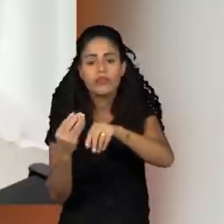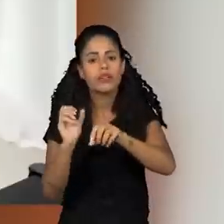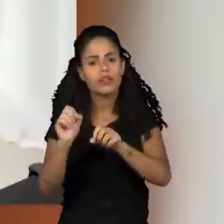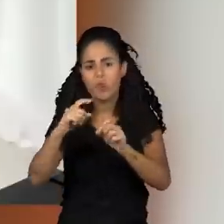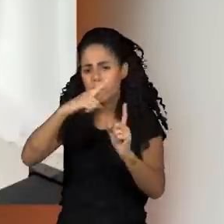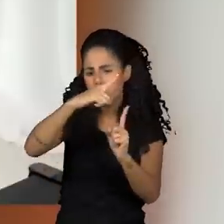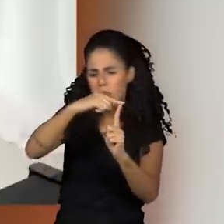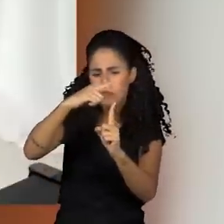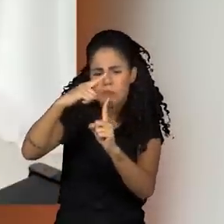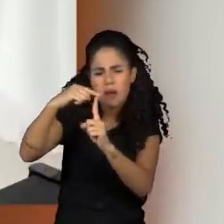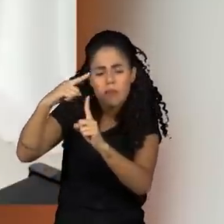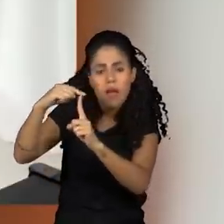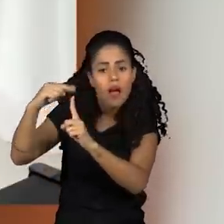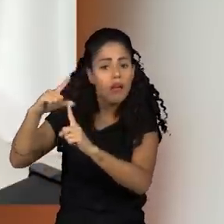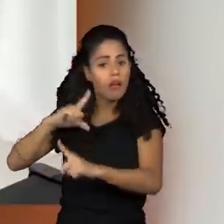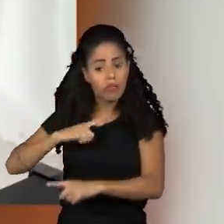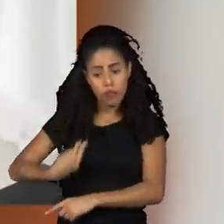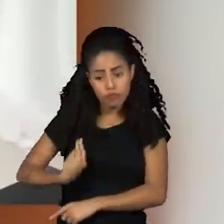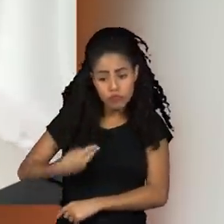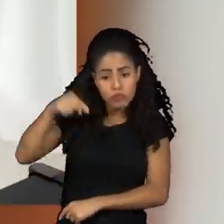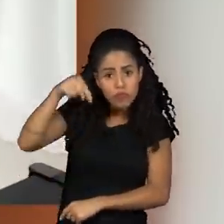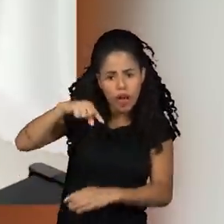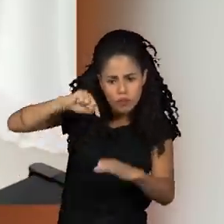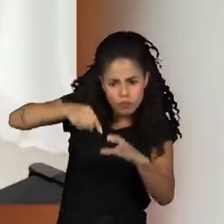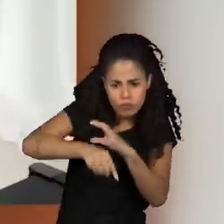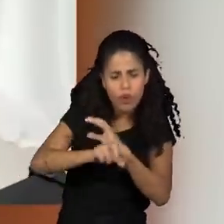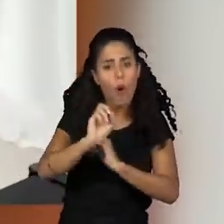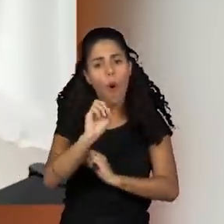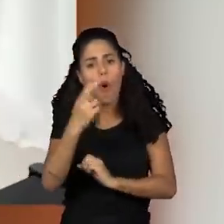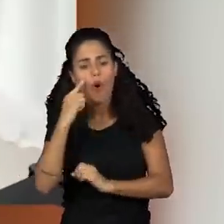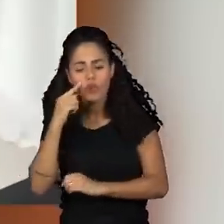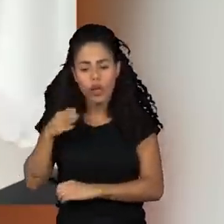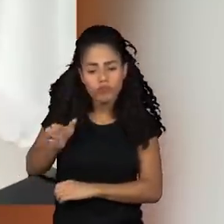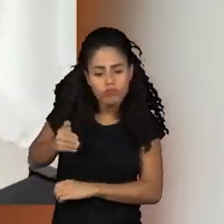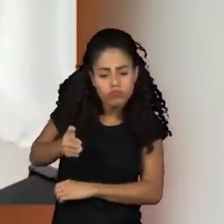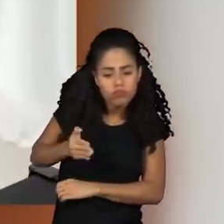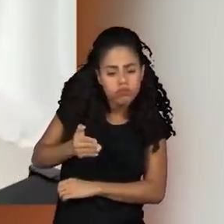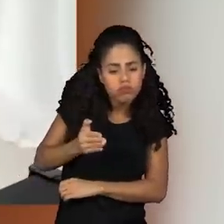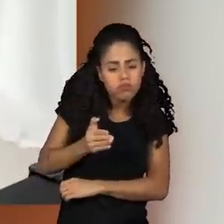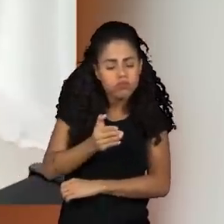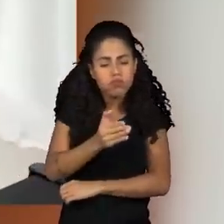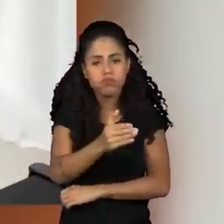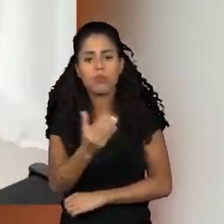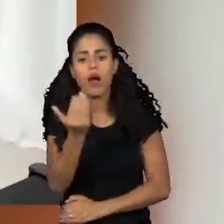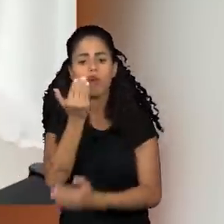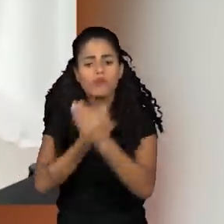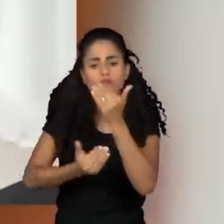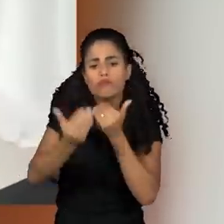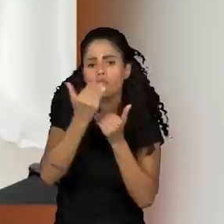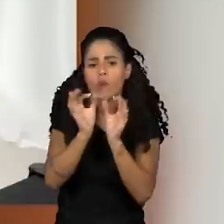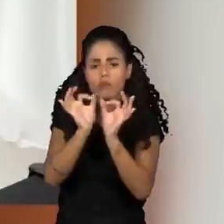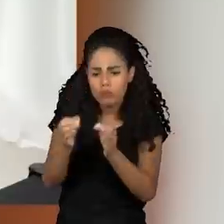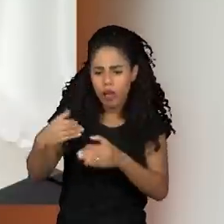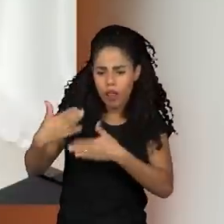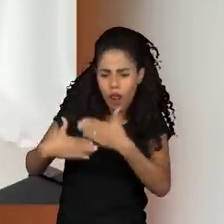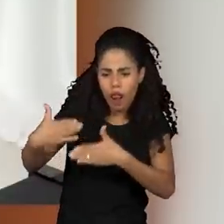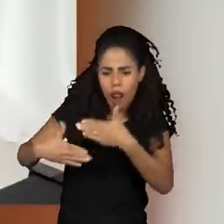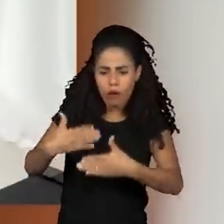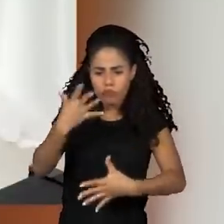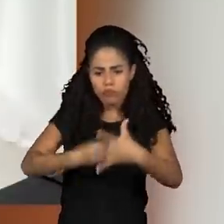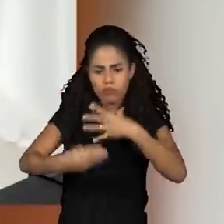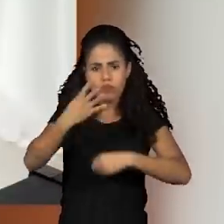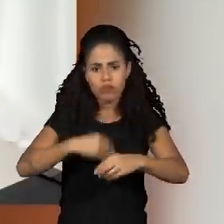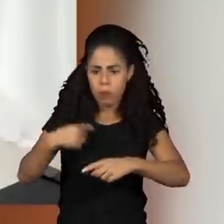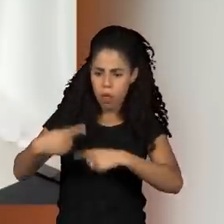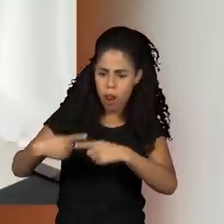diversas espécies moram lá, outras que estão viajando, estão de passagem, usam o ambiente para se alimentar, para se reproduzir, para descansar.